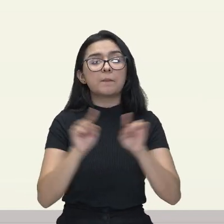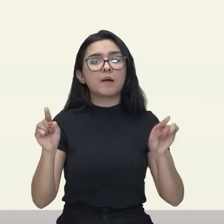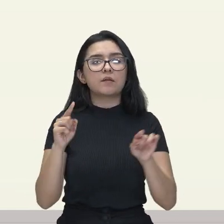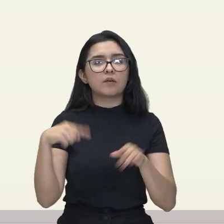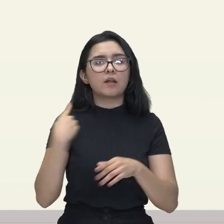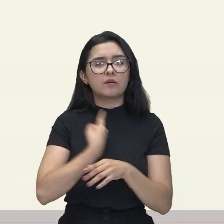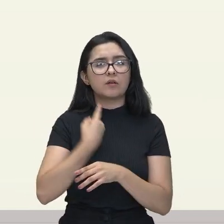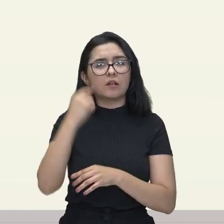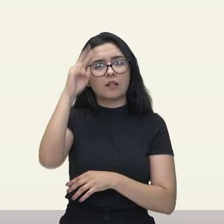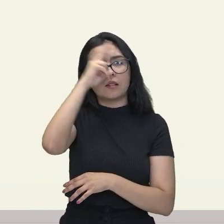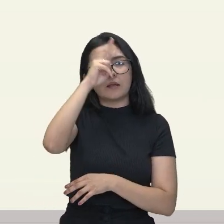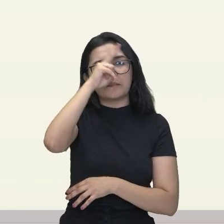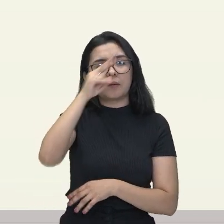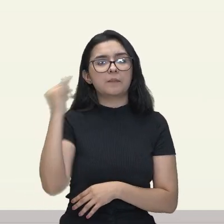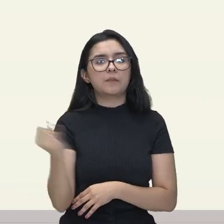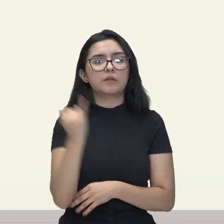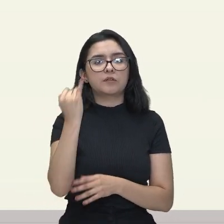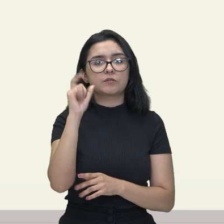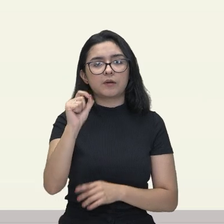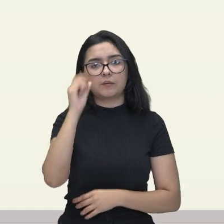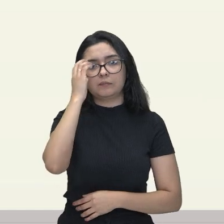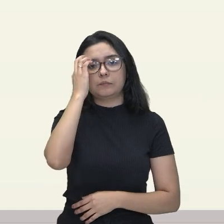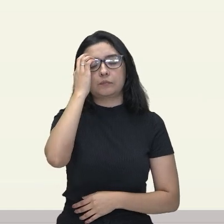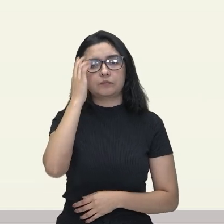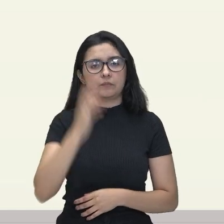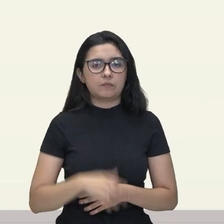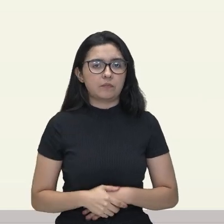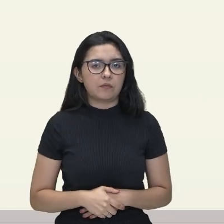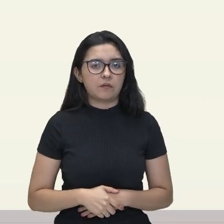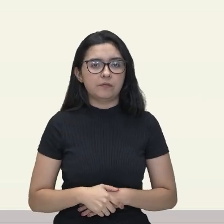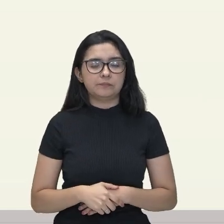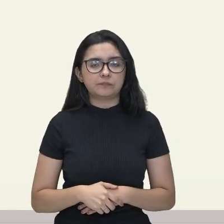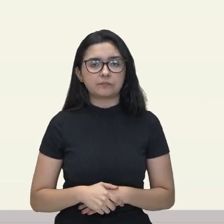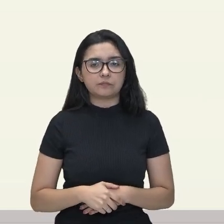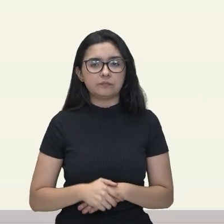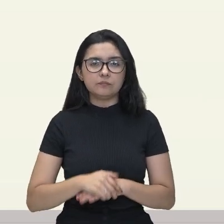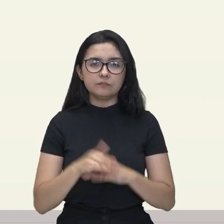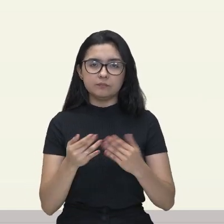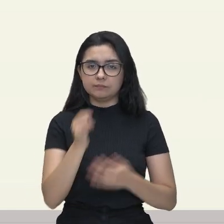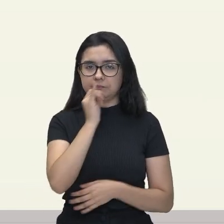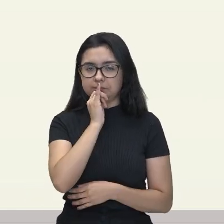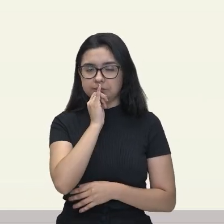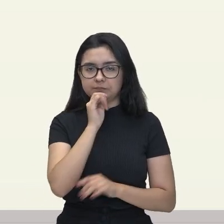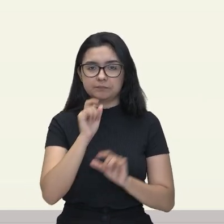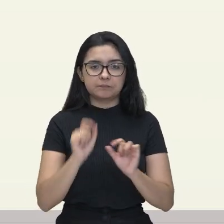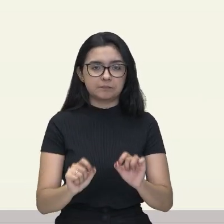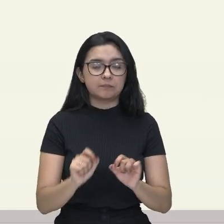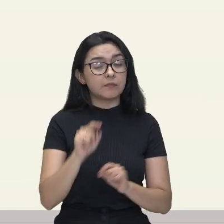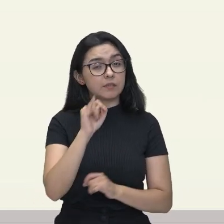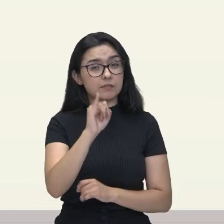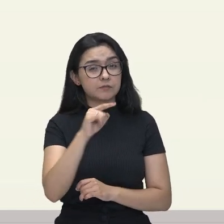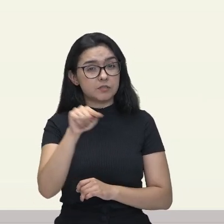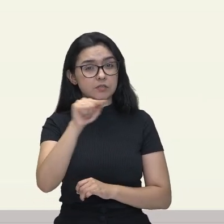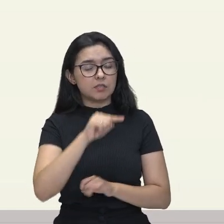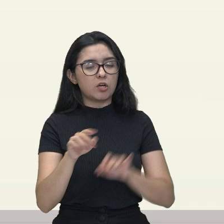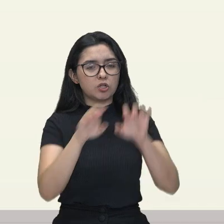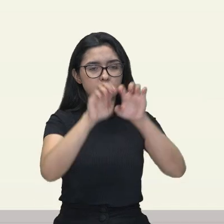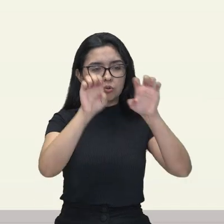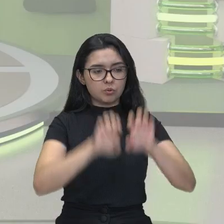que é importante, é que quando você for identificar